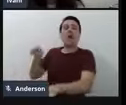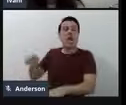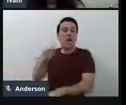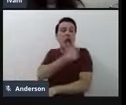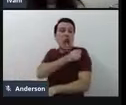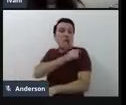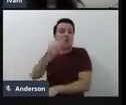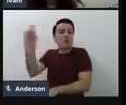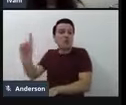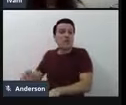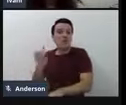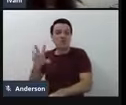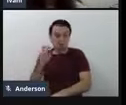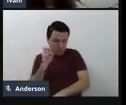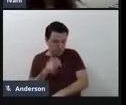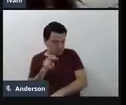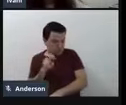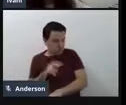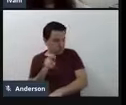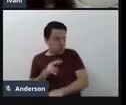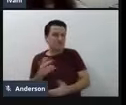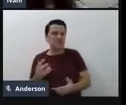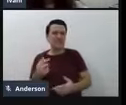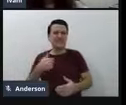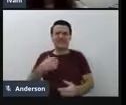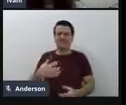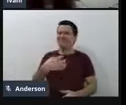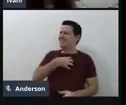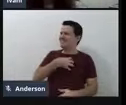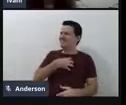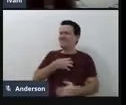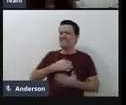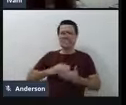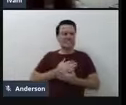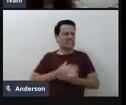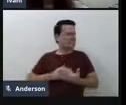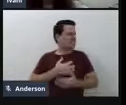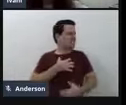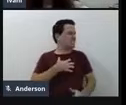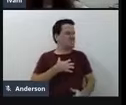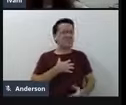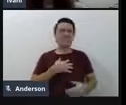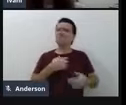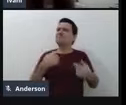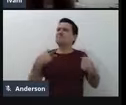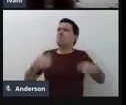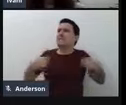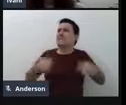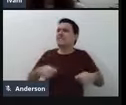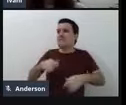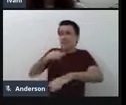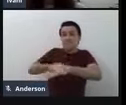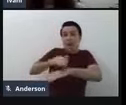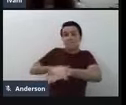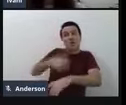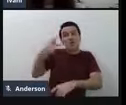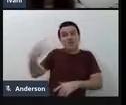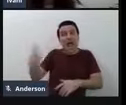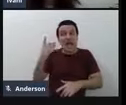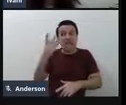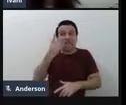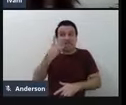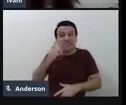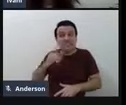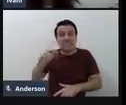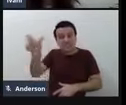pensava, poxa, sabe, tem que ter, tem que surgir a possibilidade de que essa criança faça parte de forma